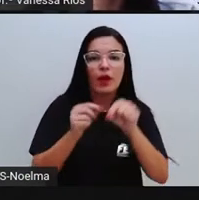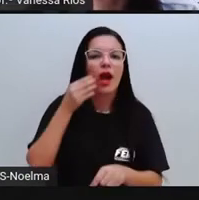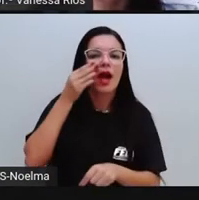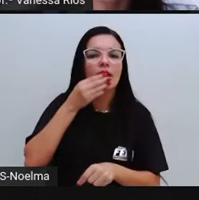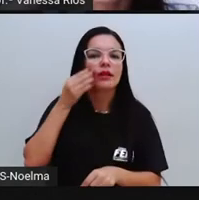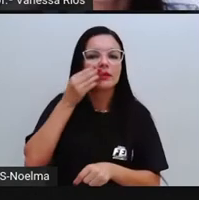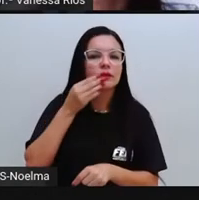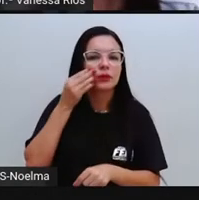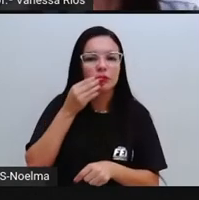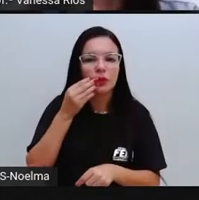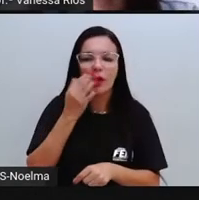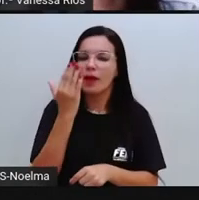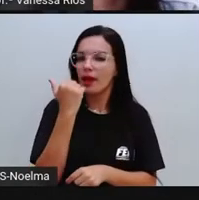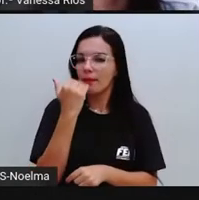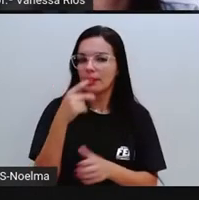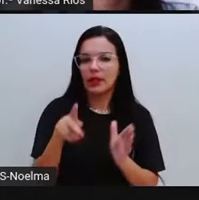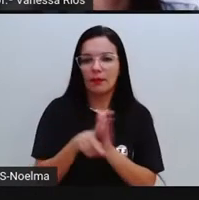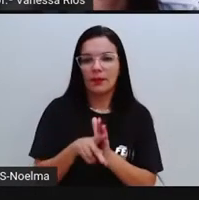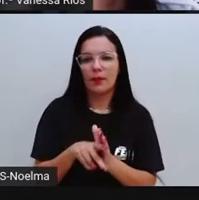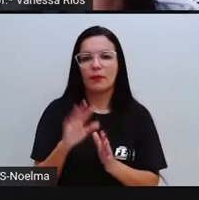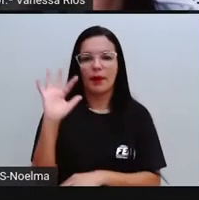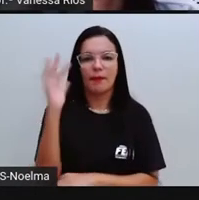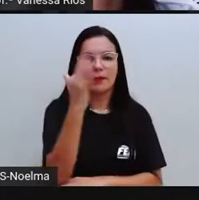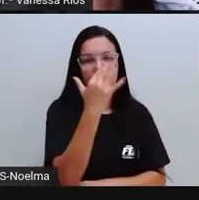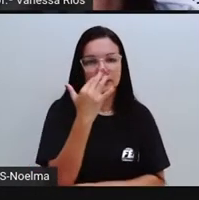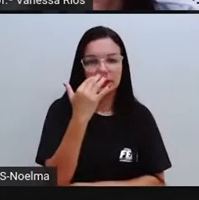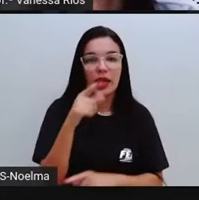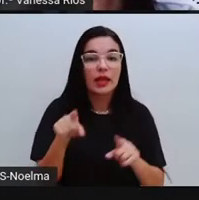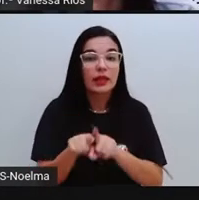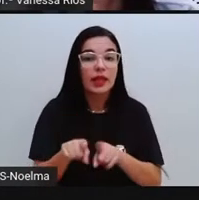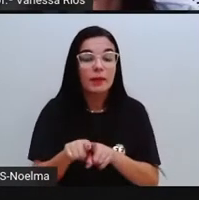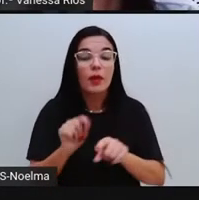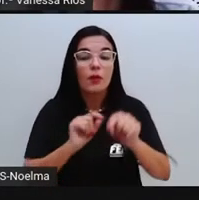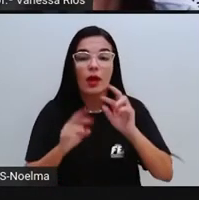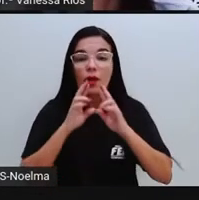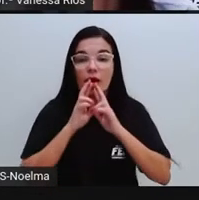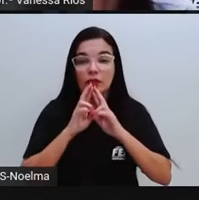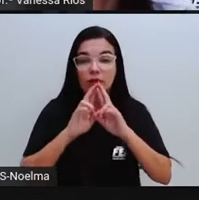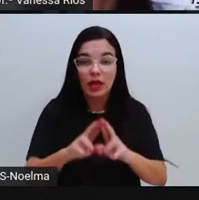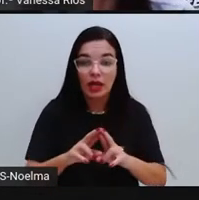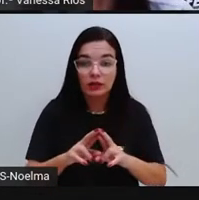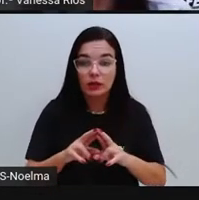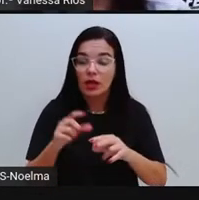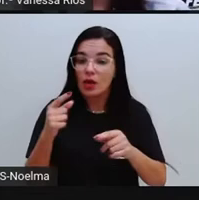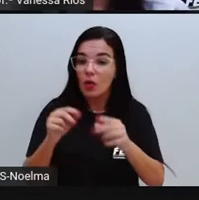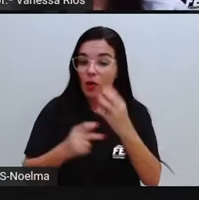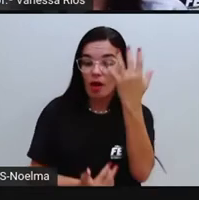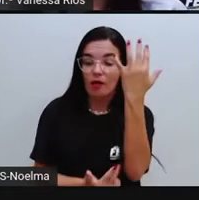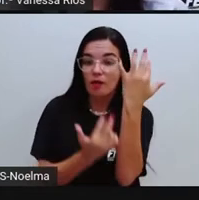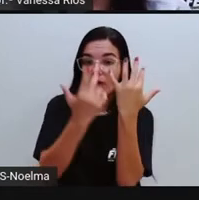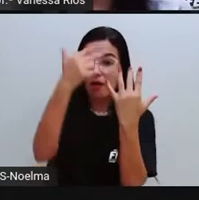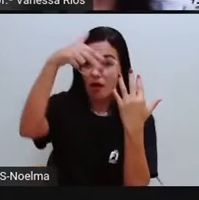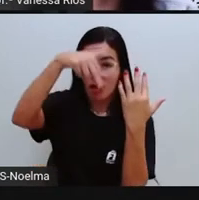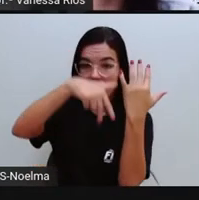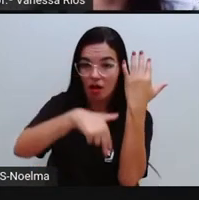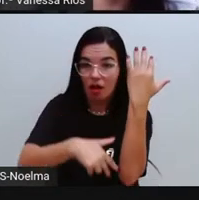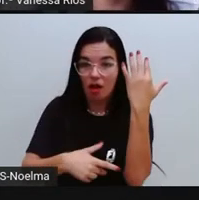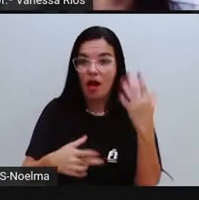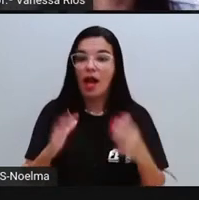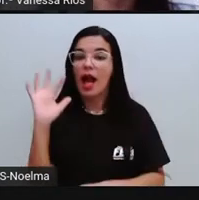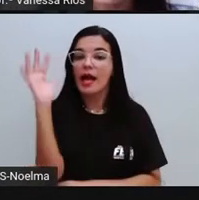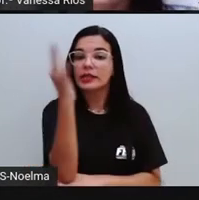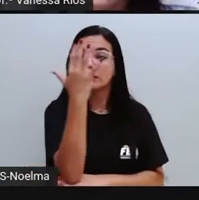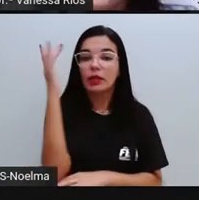seres vivos. Na ilustração que a Pró colocou aqui do lado, né? A gente consegue ver como esse processo, ele precisa de